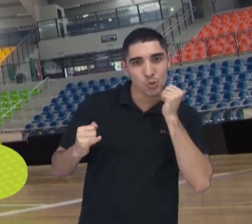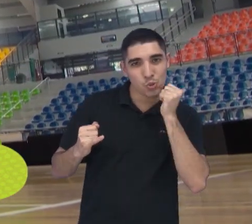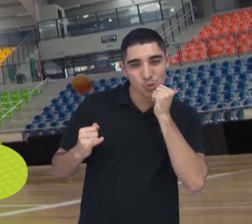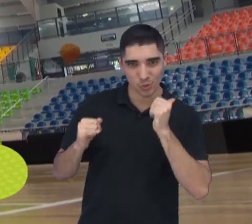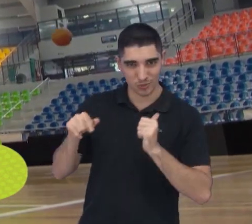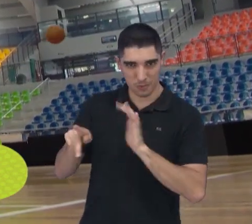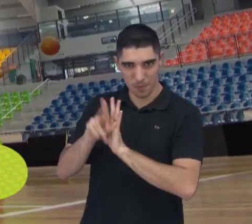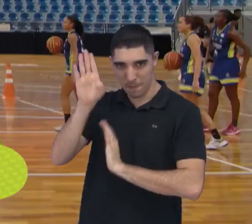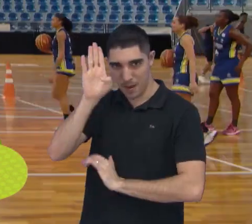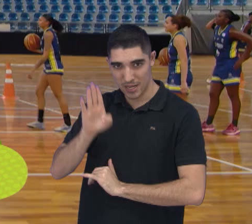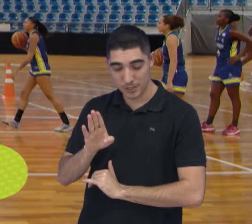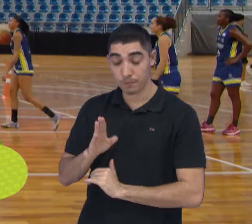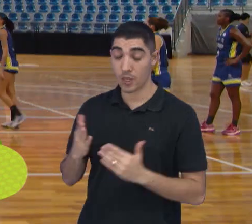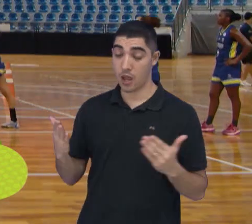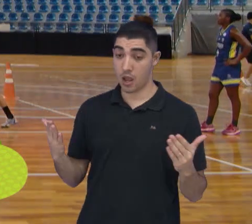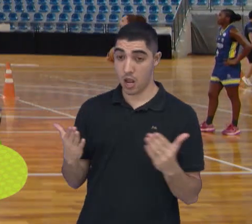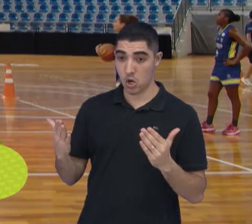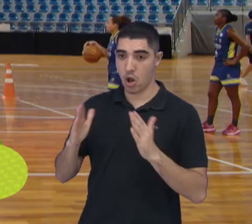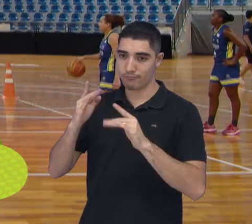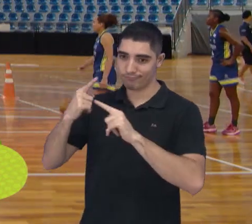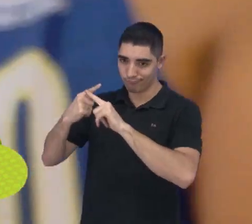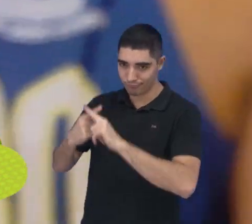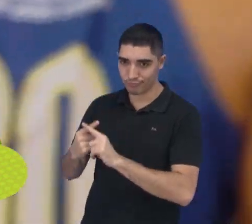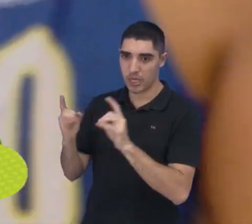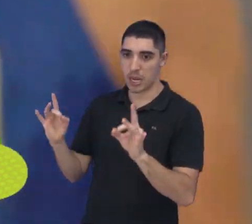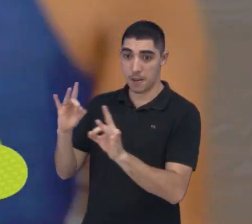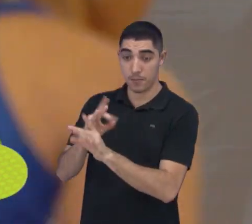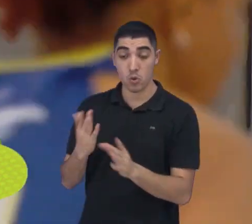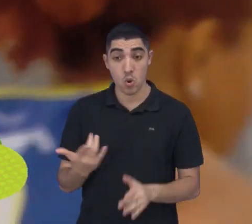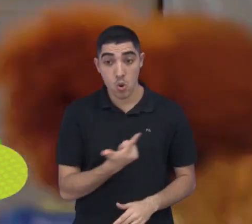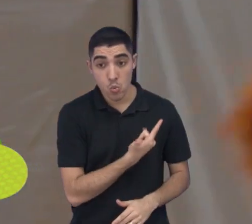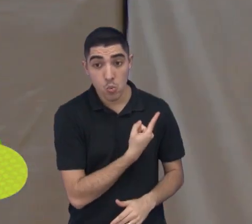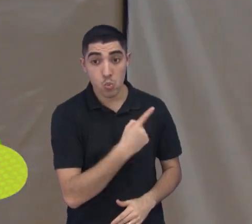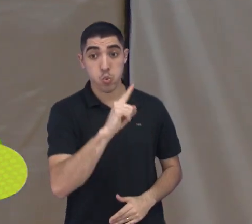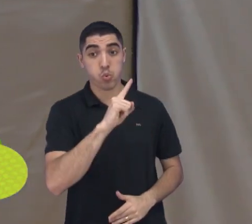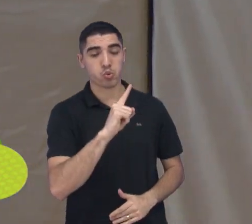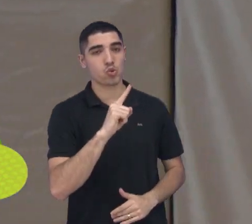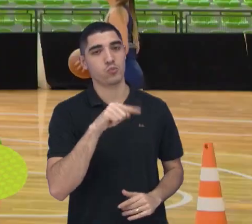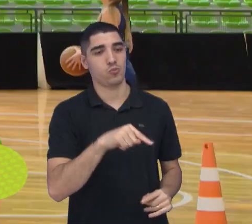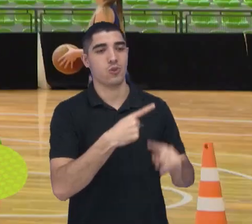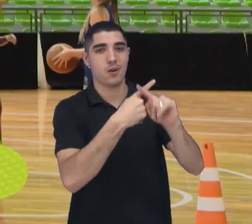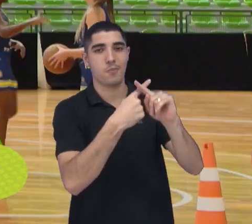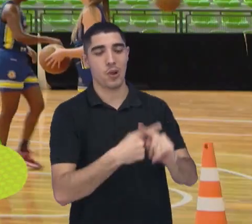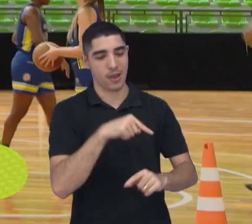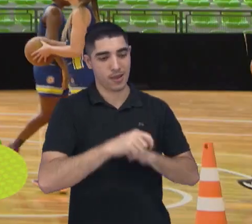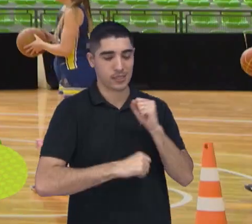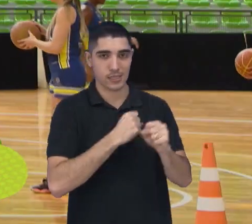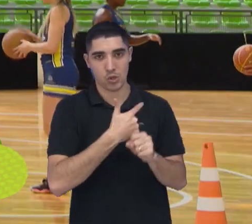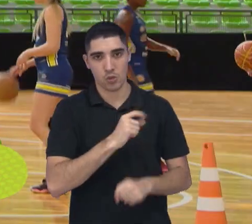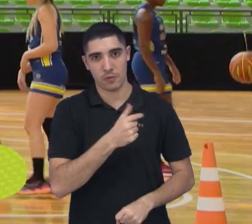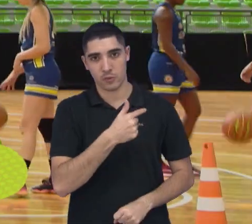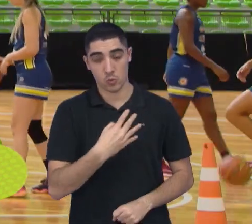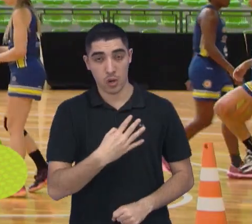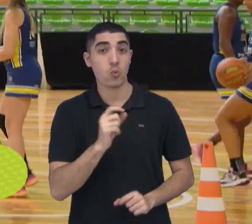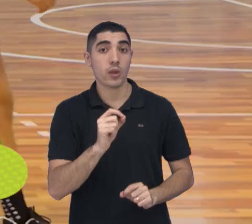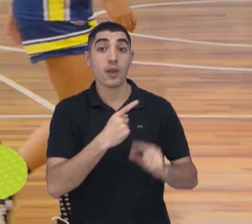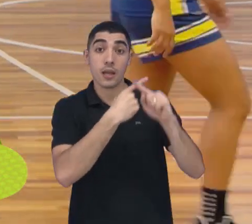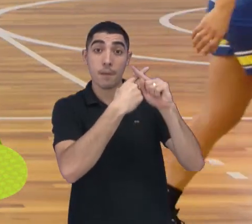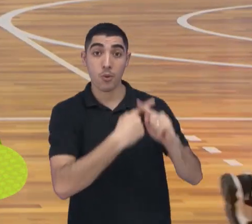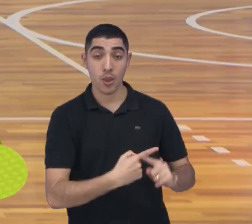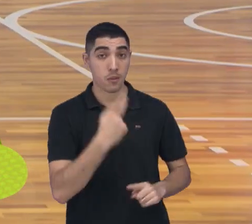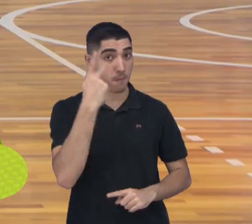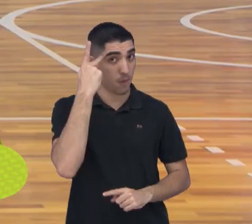Basquetebol Feminino agora tem pela frente o último desafio da temporada. A disputa do estadual